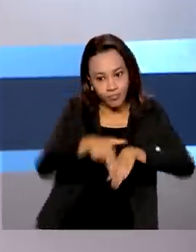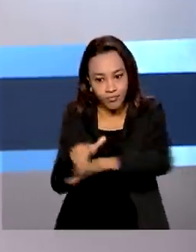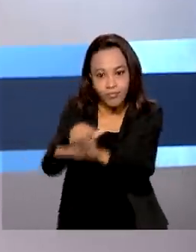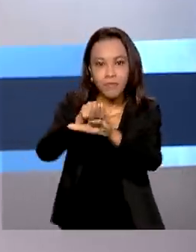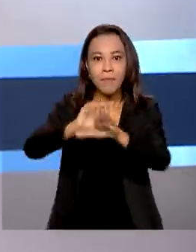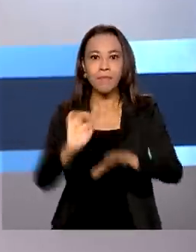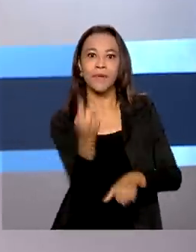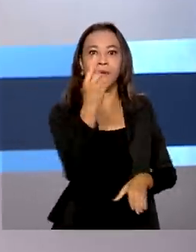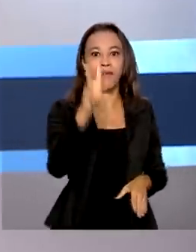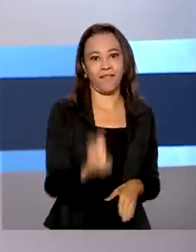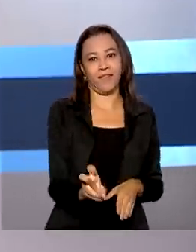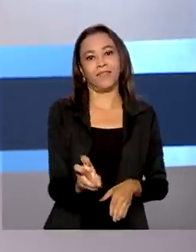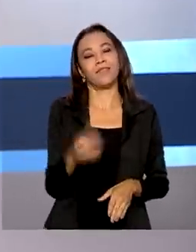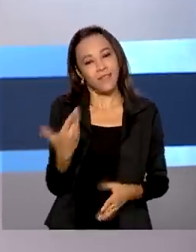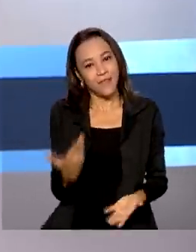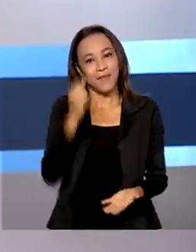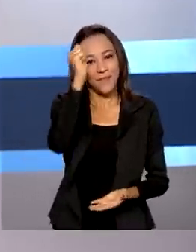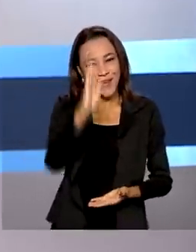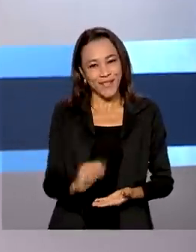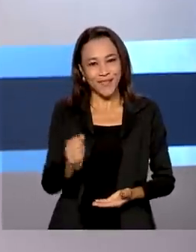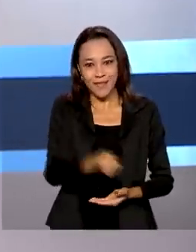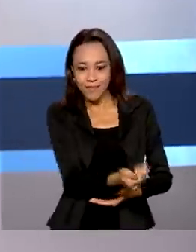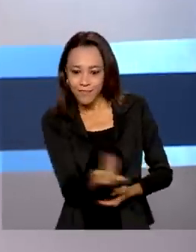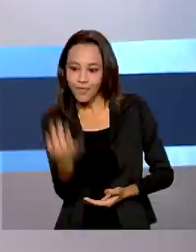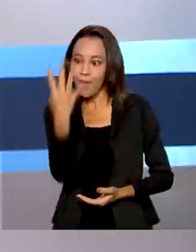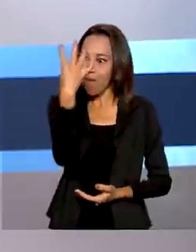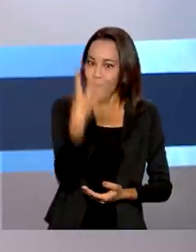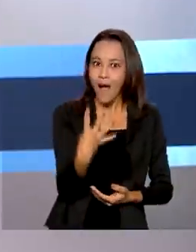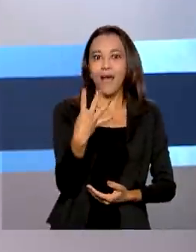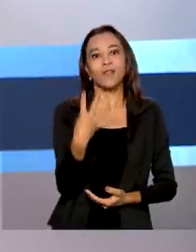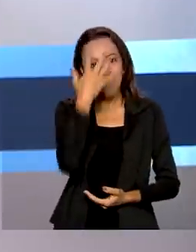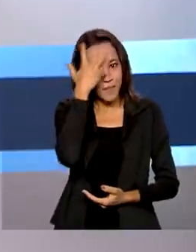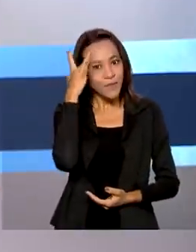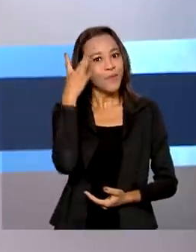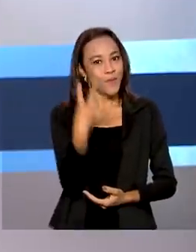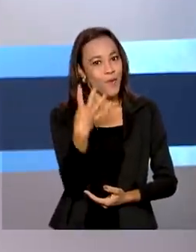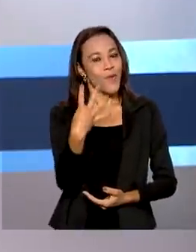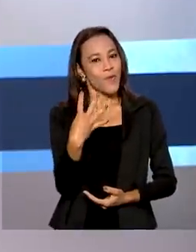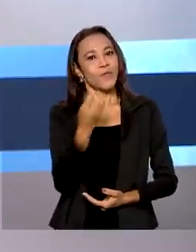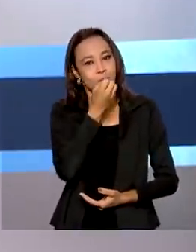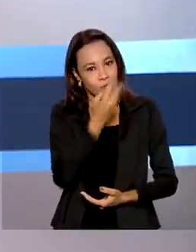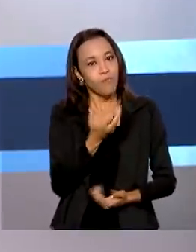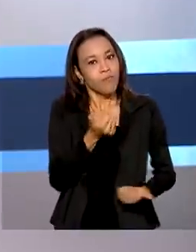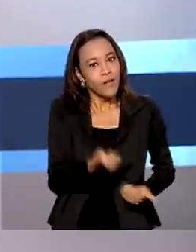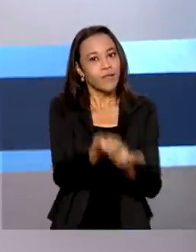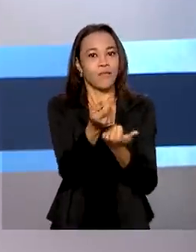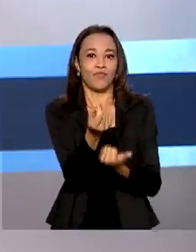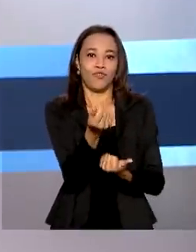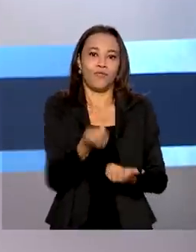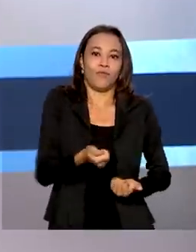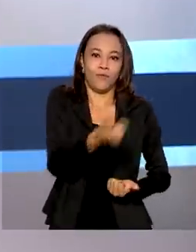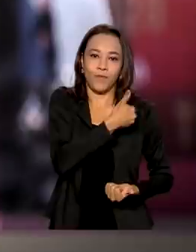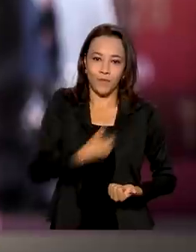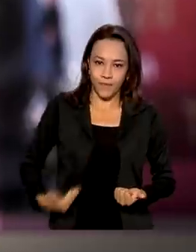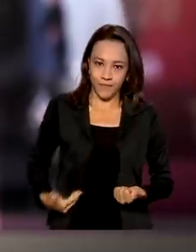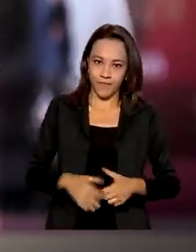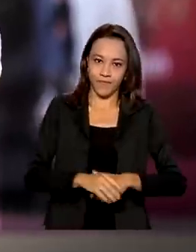pela primeira vez. O Brasil tem quatro atletas competindo no surf, todos beneficiados pelo Bolsa Atleta.